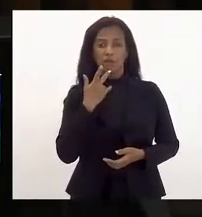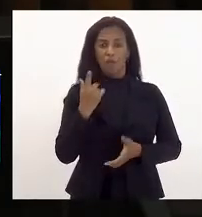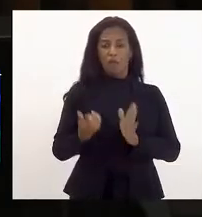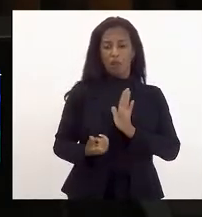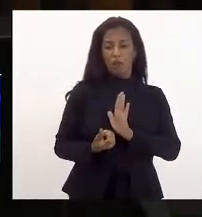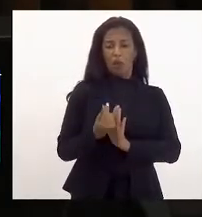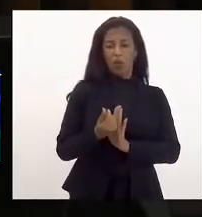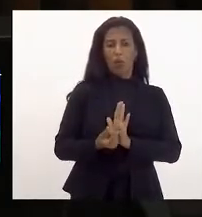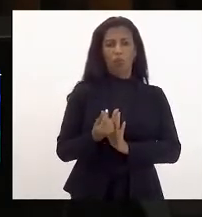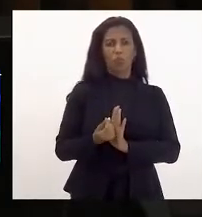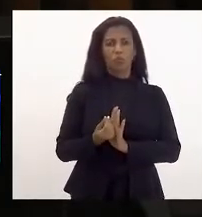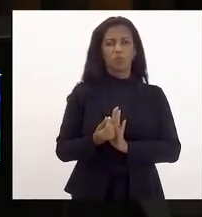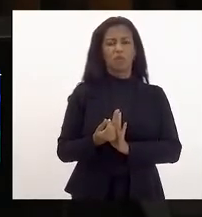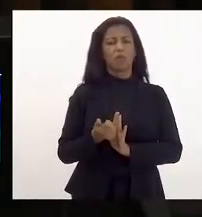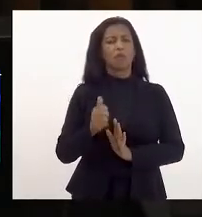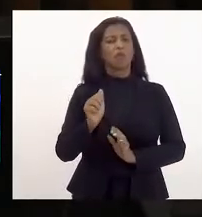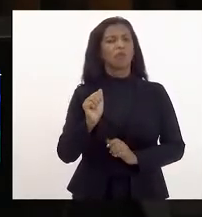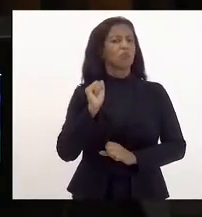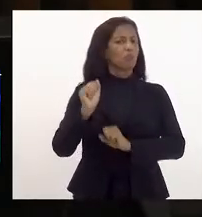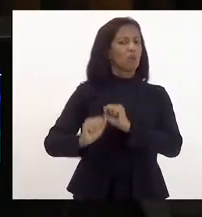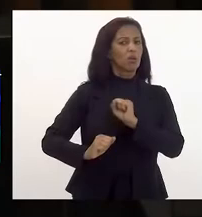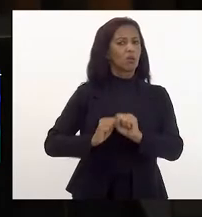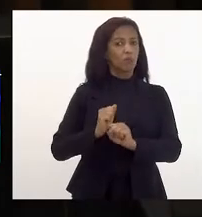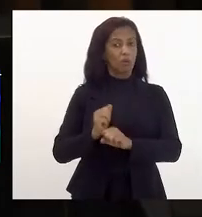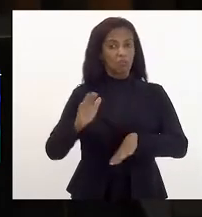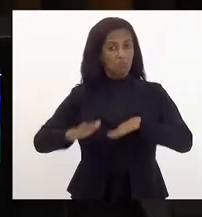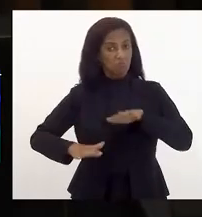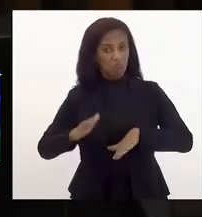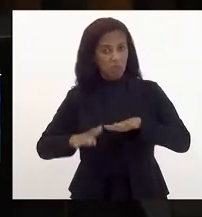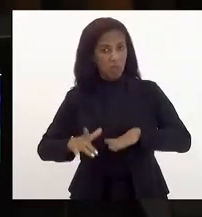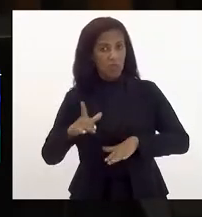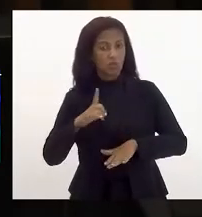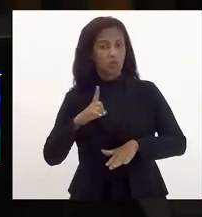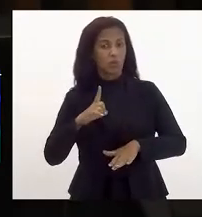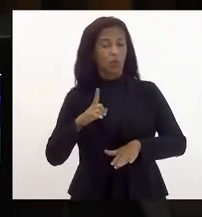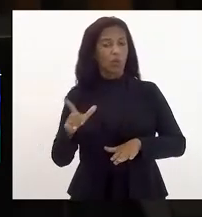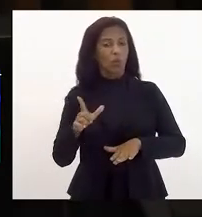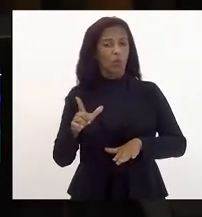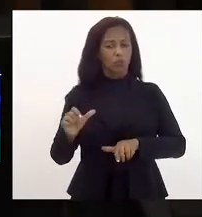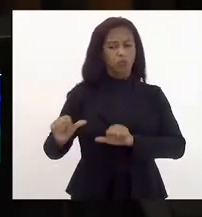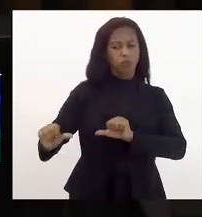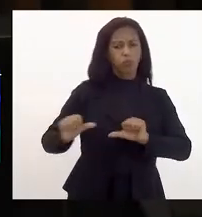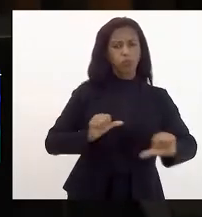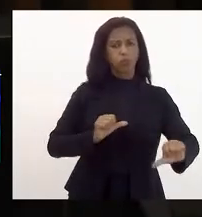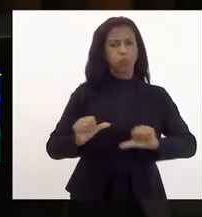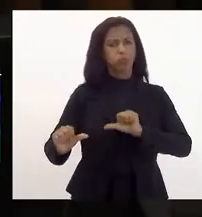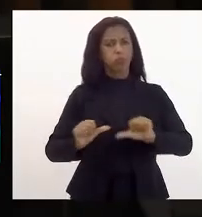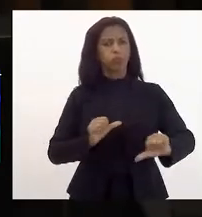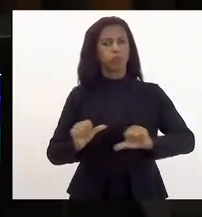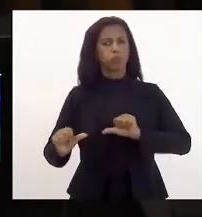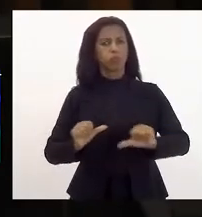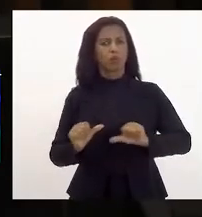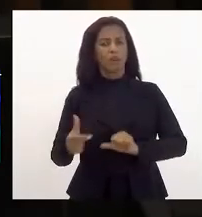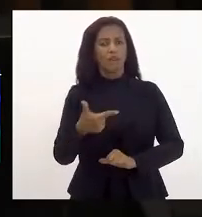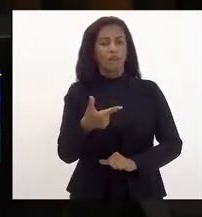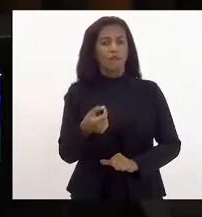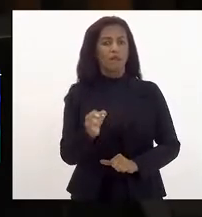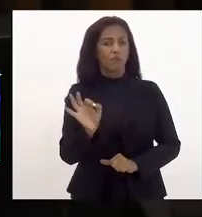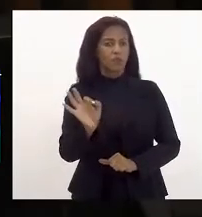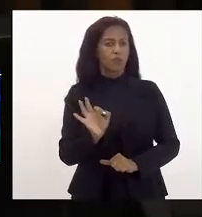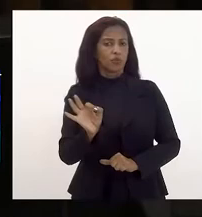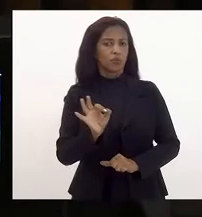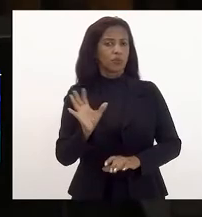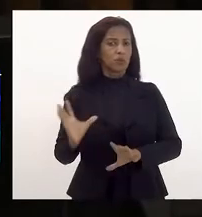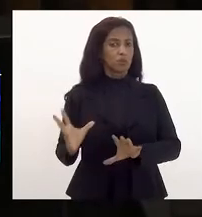orçamento anual. E, assim mesmo, com a teoria de remanejar no mínimo 20% do